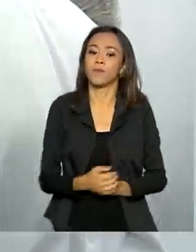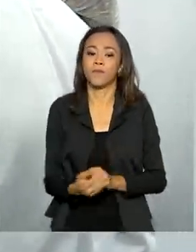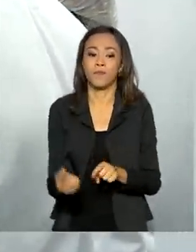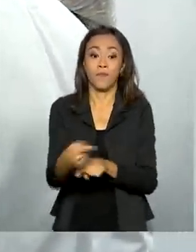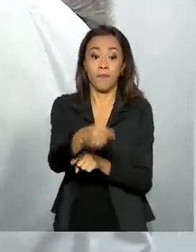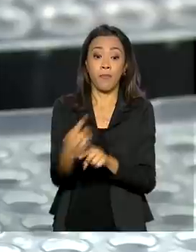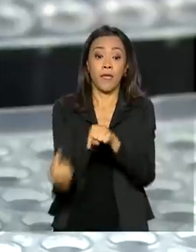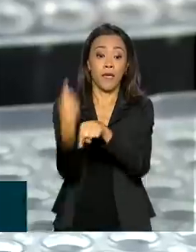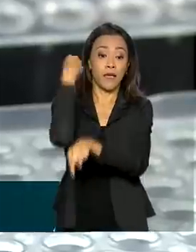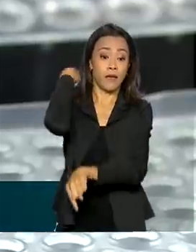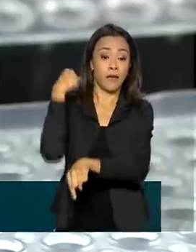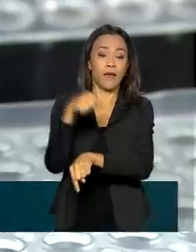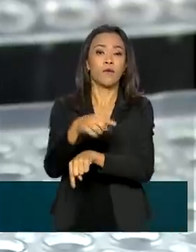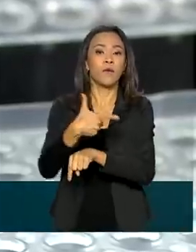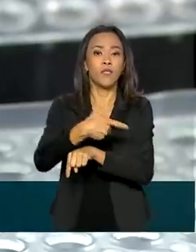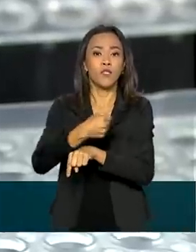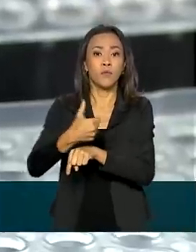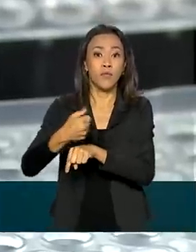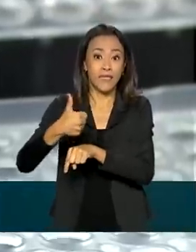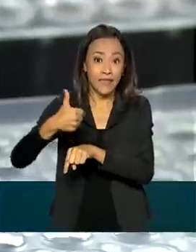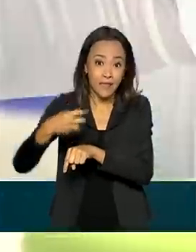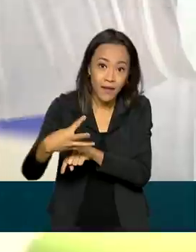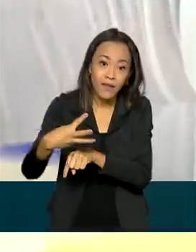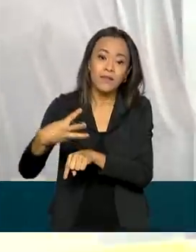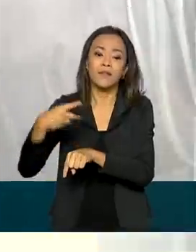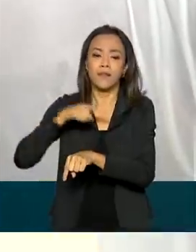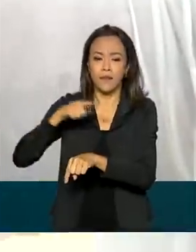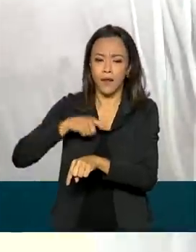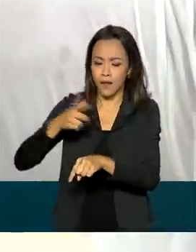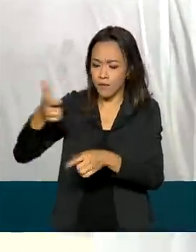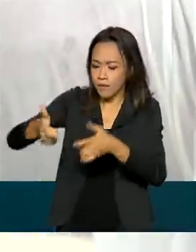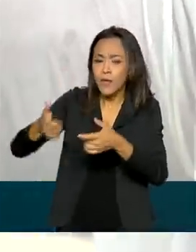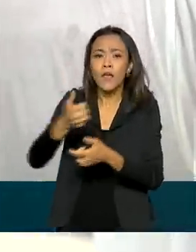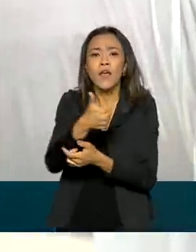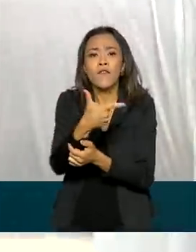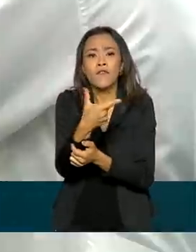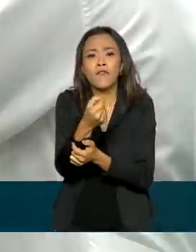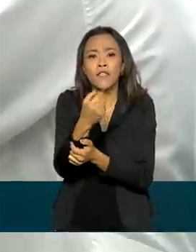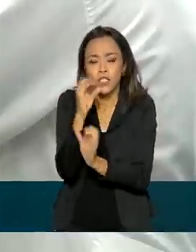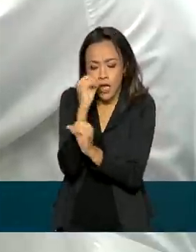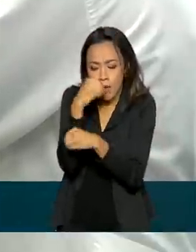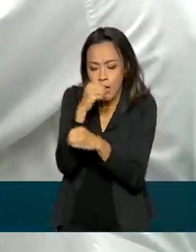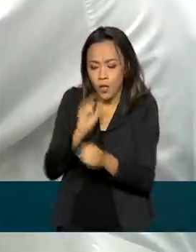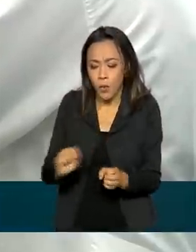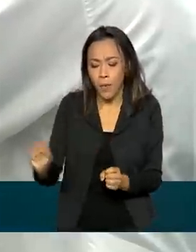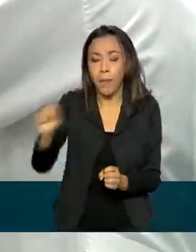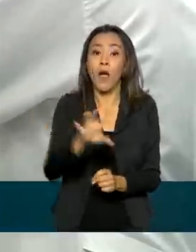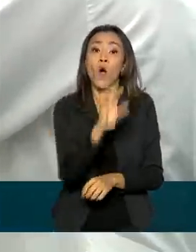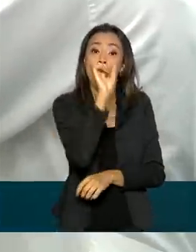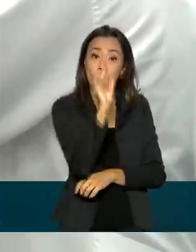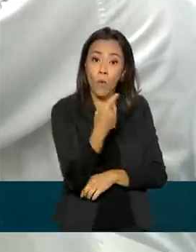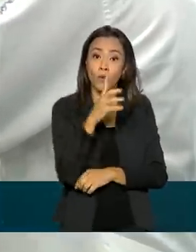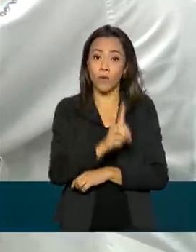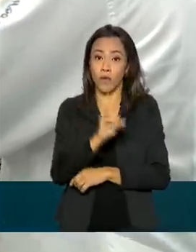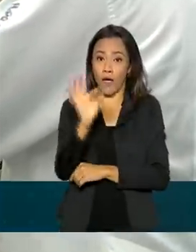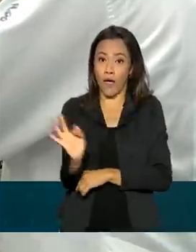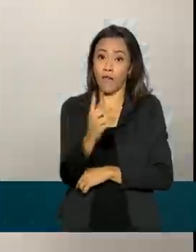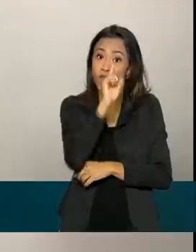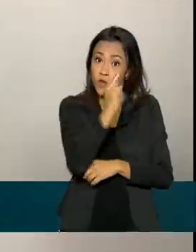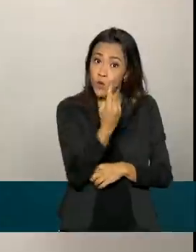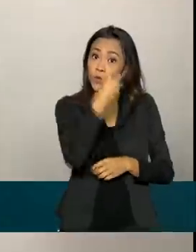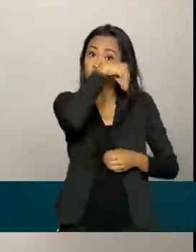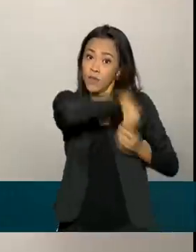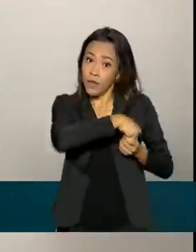2013, o Banco de Perfis Genéticos já conta com 20 laboratórios nos estados, um no Distrito Federal e outro na sede da Polícia